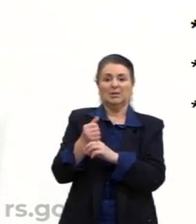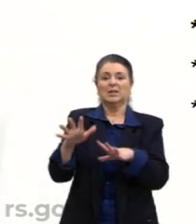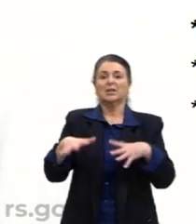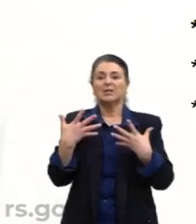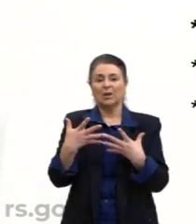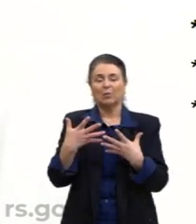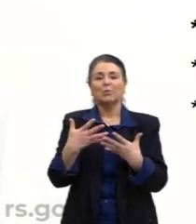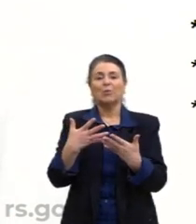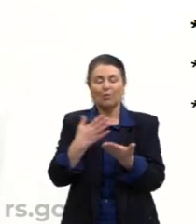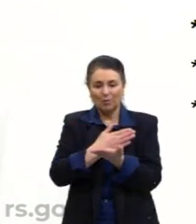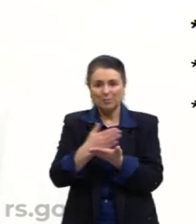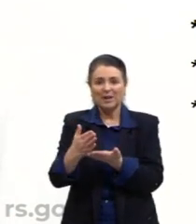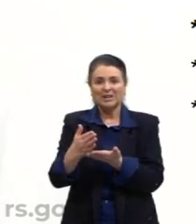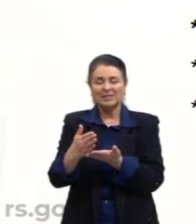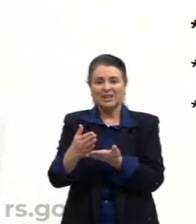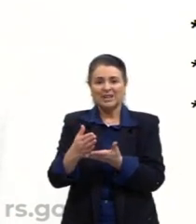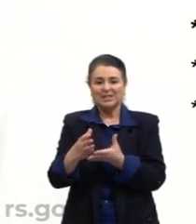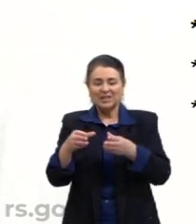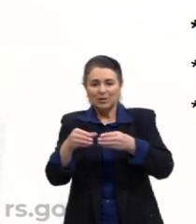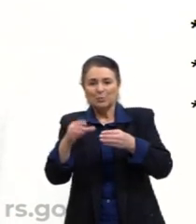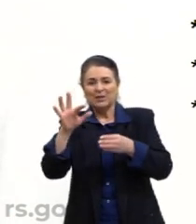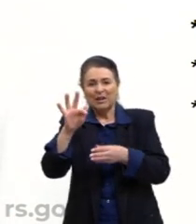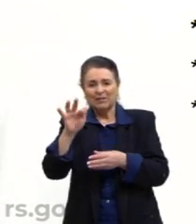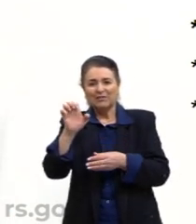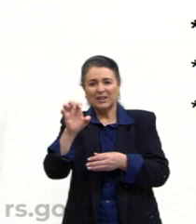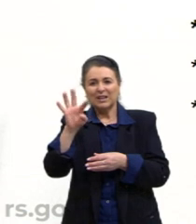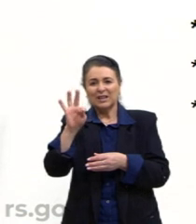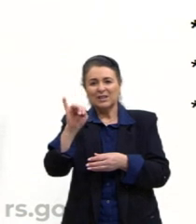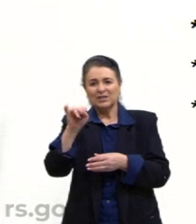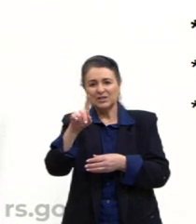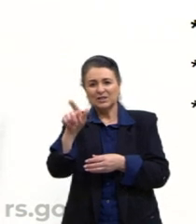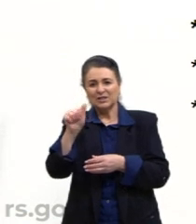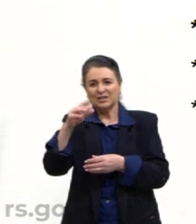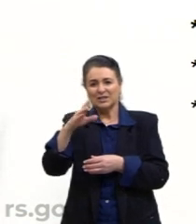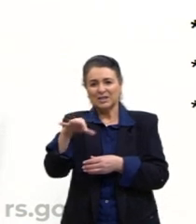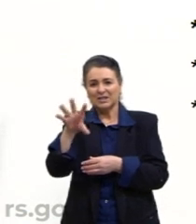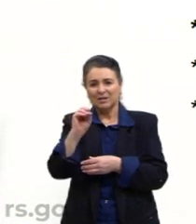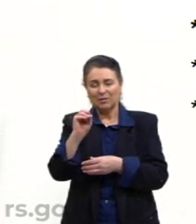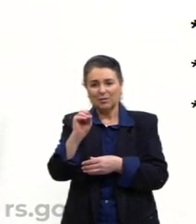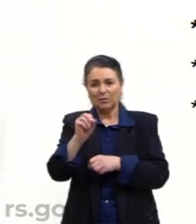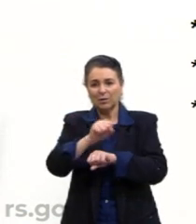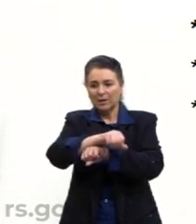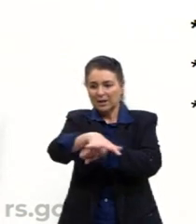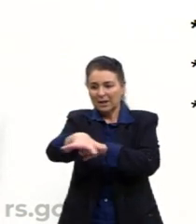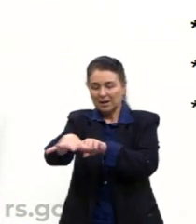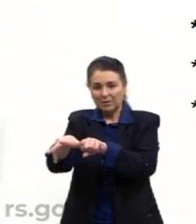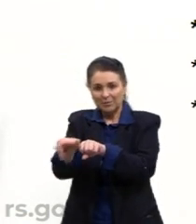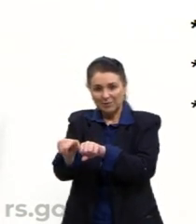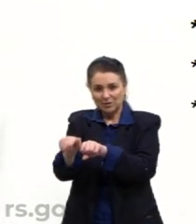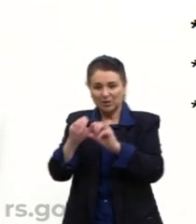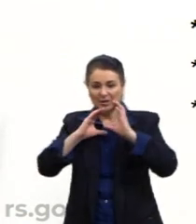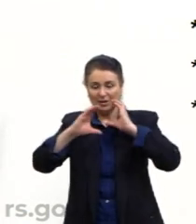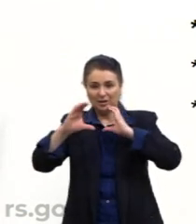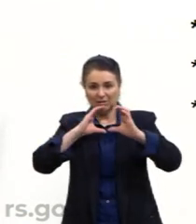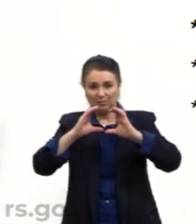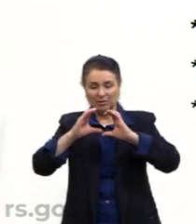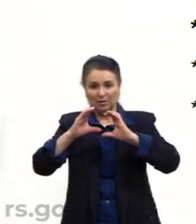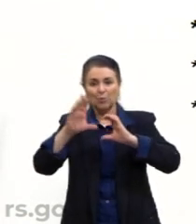fetichização. E olha só como os meios de comunicação de massa agem nas pessoas, né? Por exemplo,